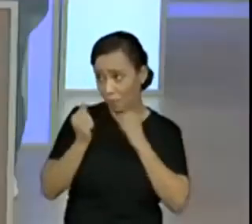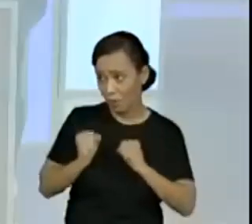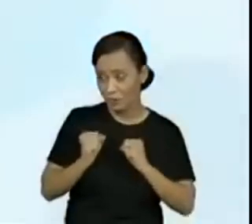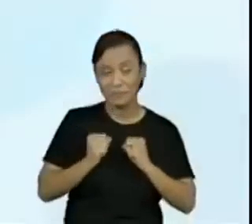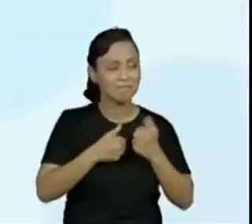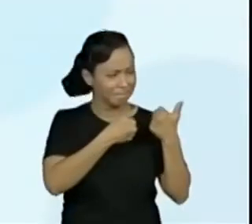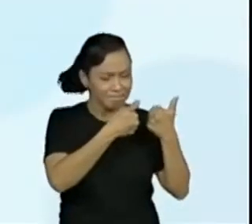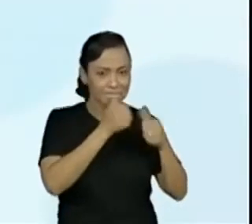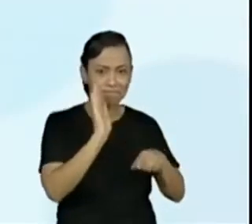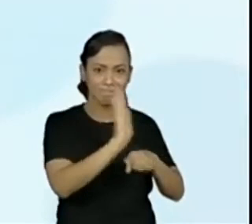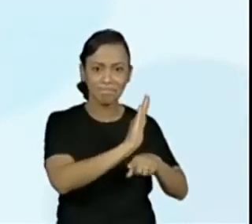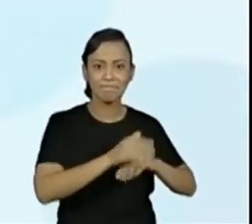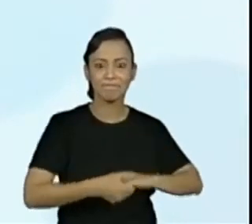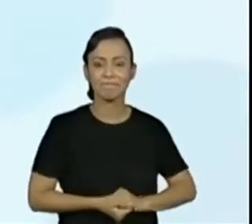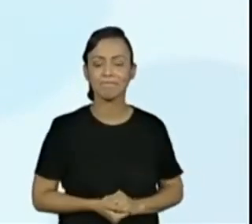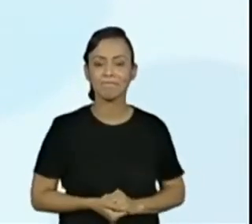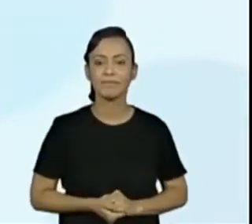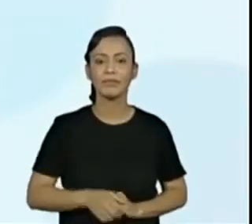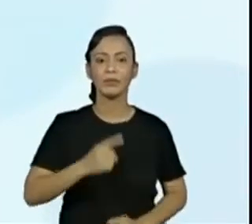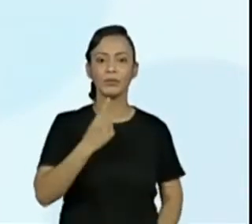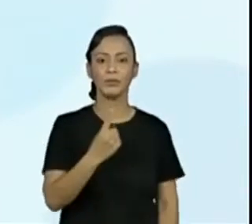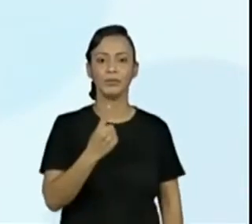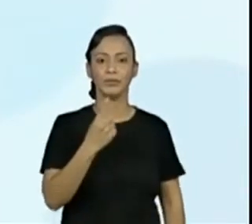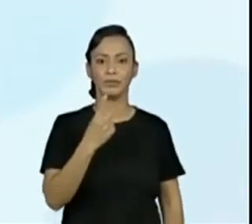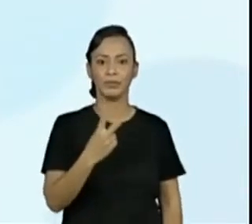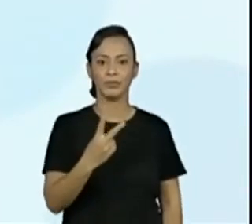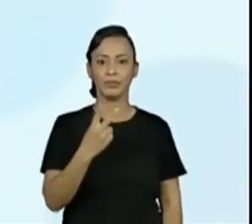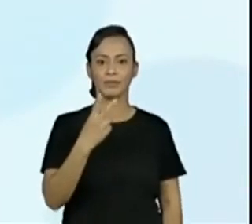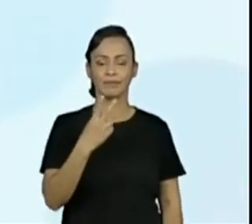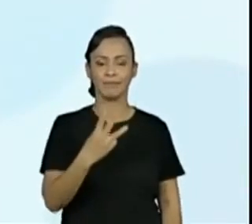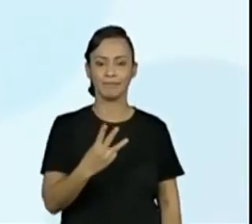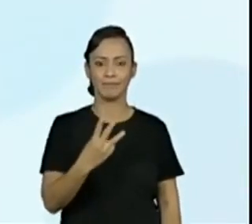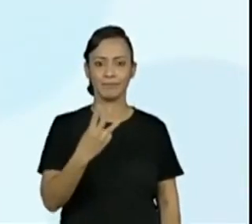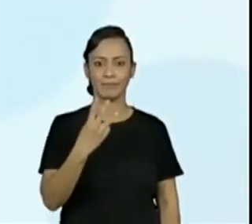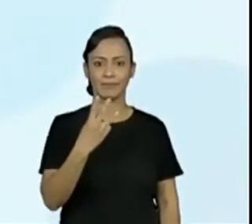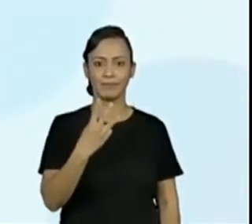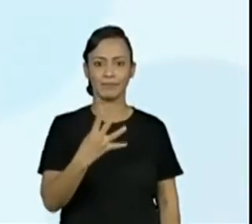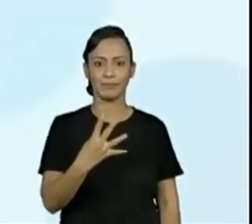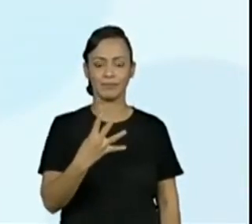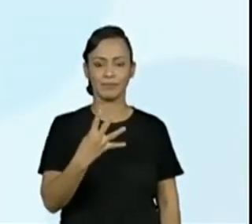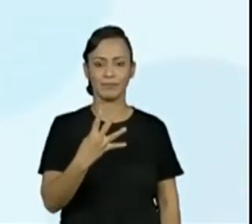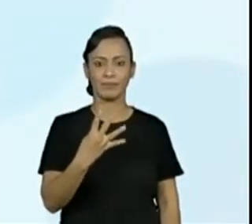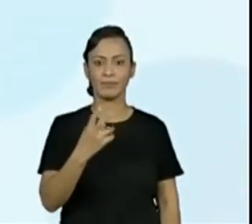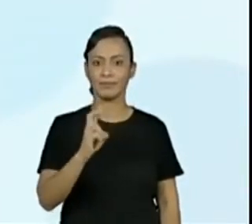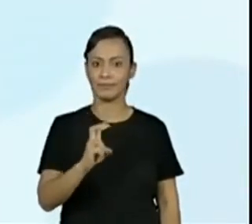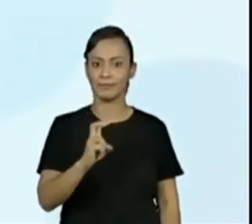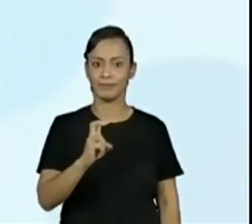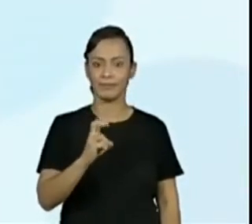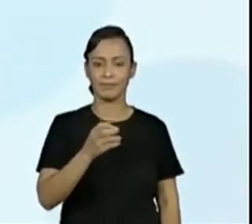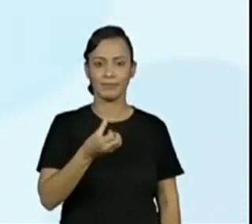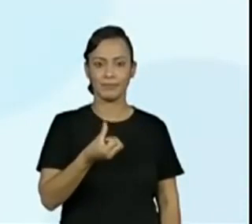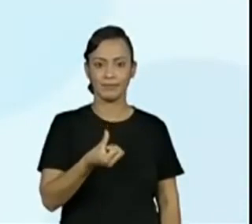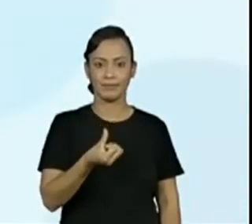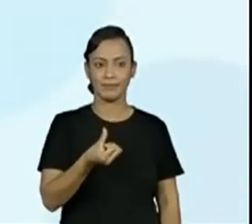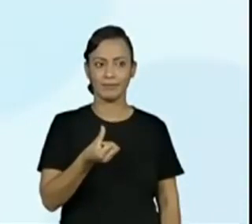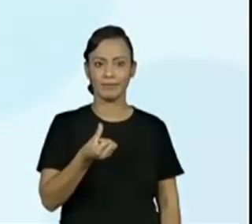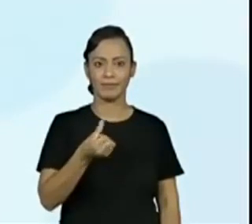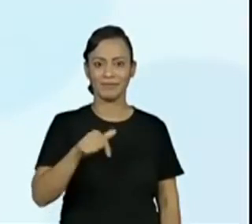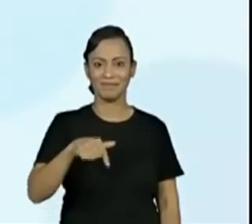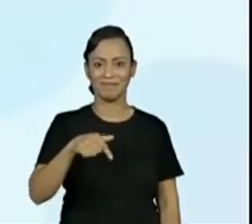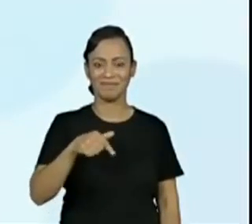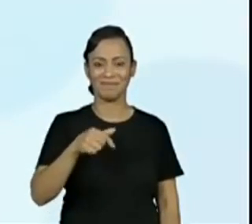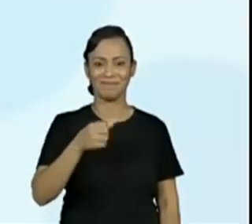nós temos um, dois, três, quatro, cinco, seis,